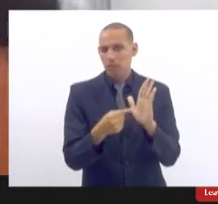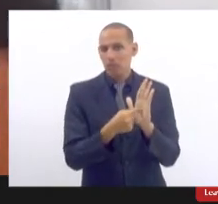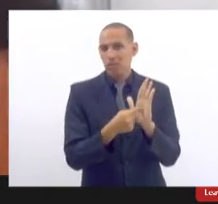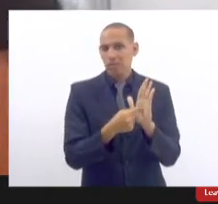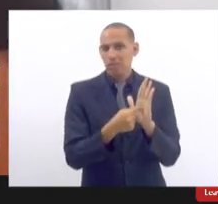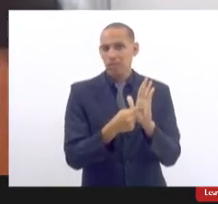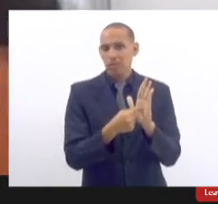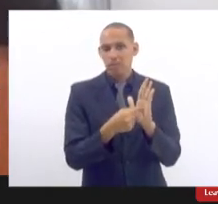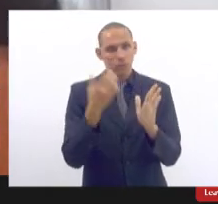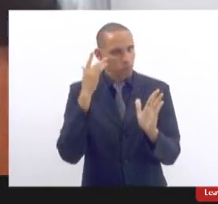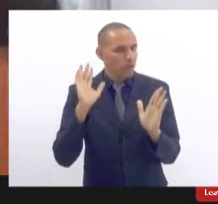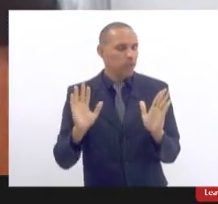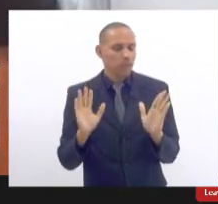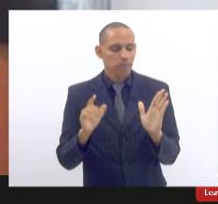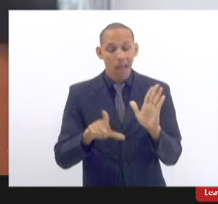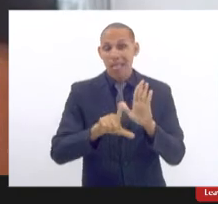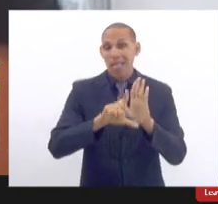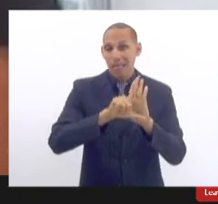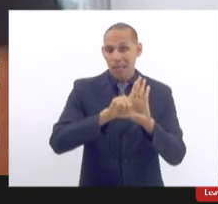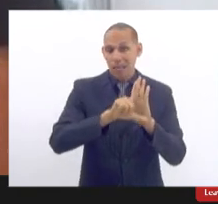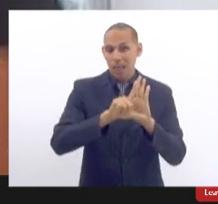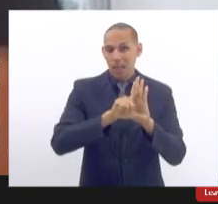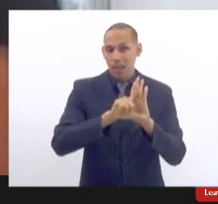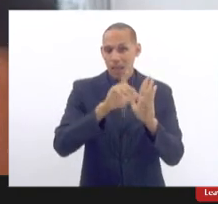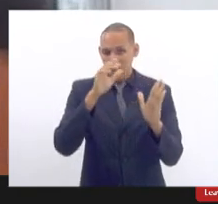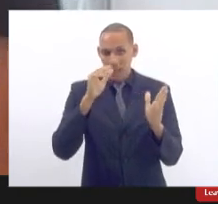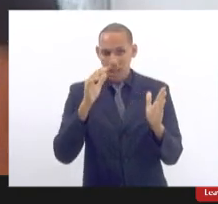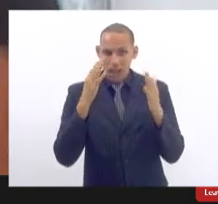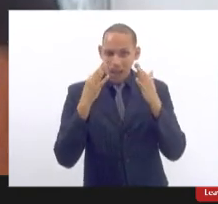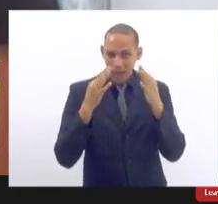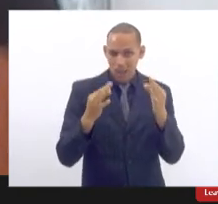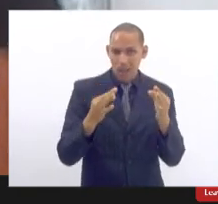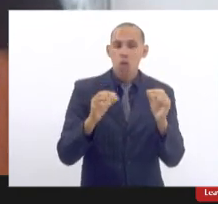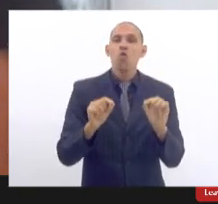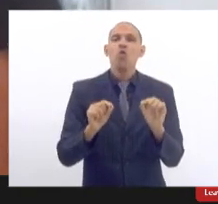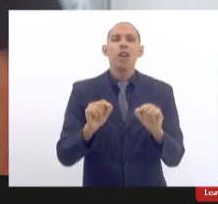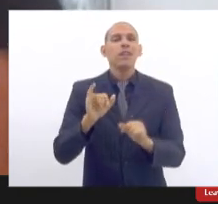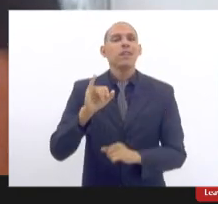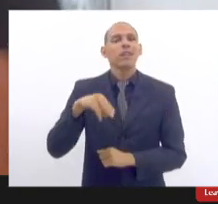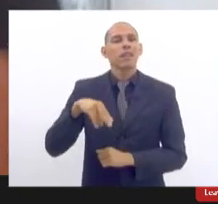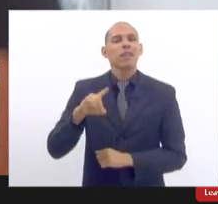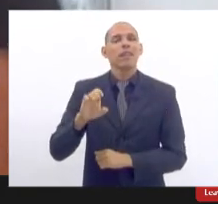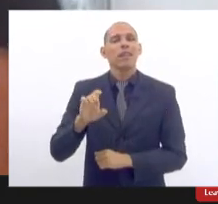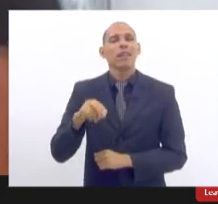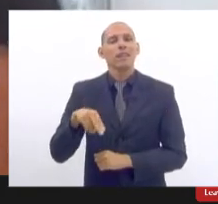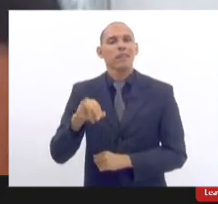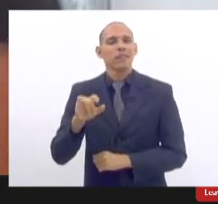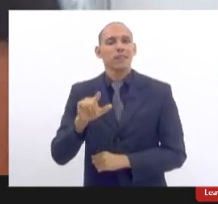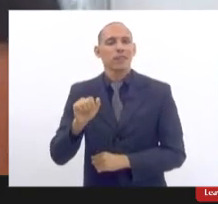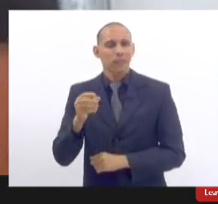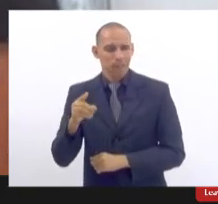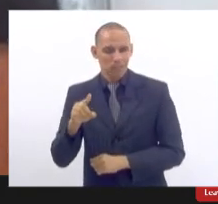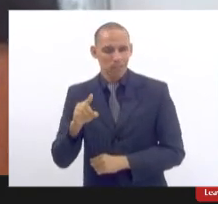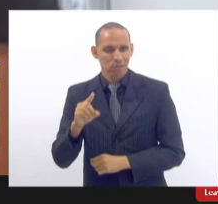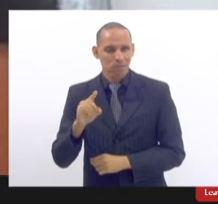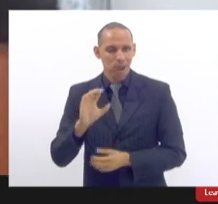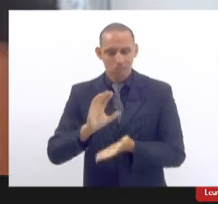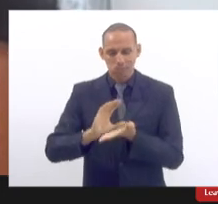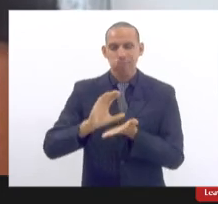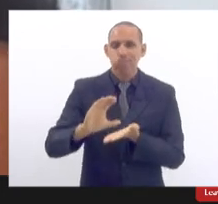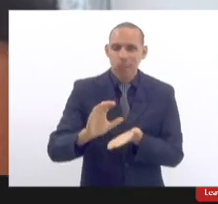não sei atende a essa indenização da vítima para